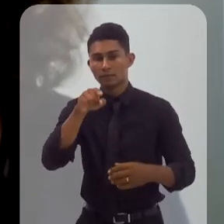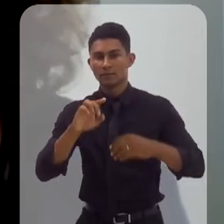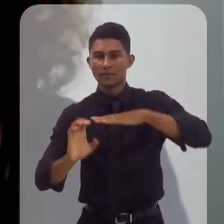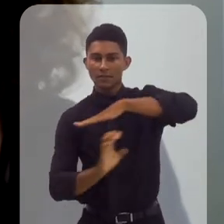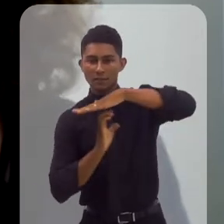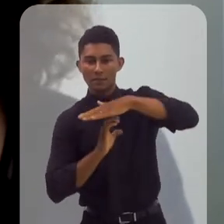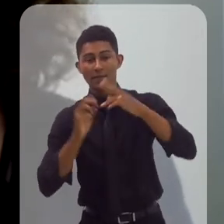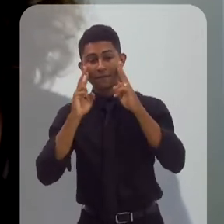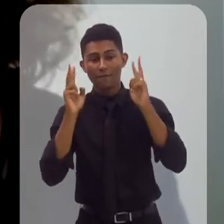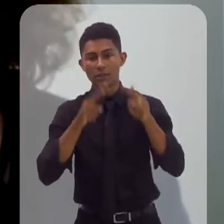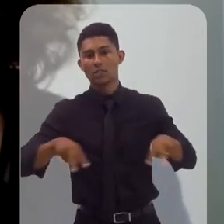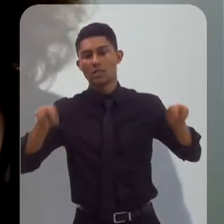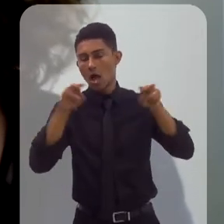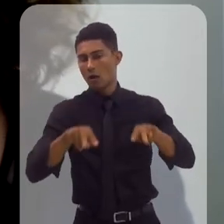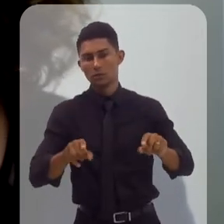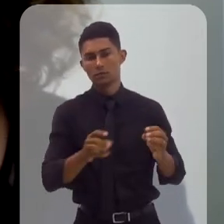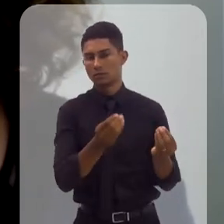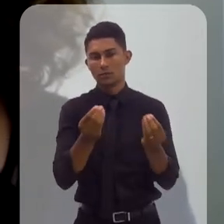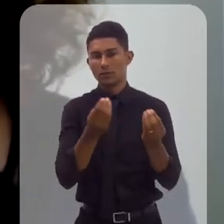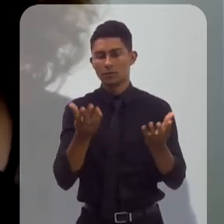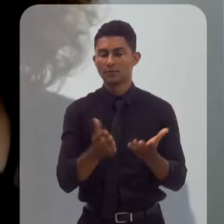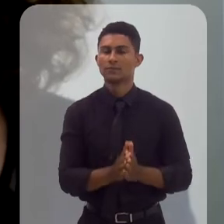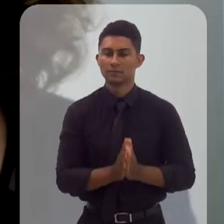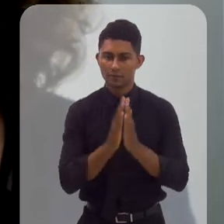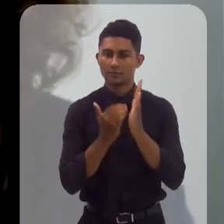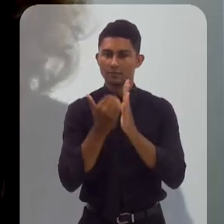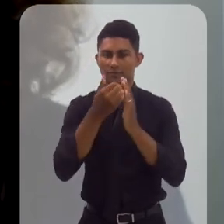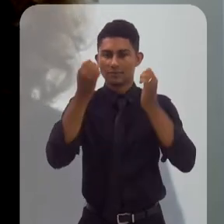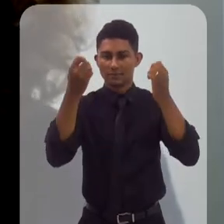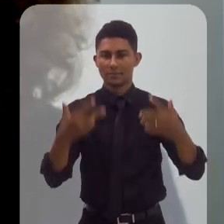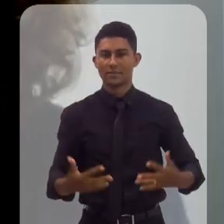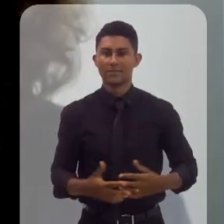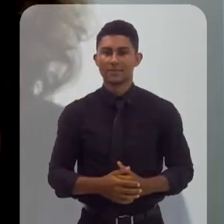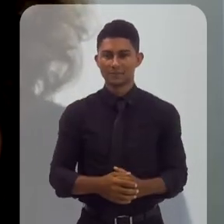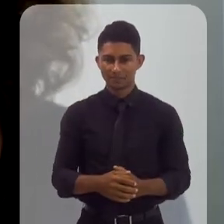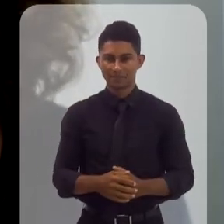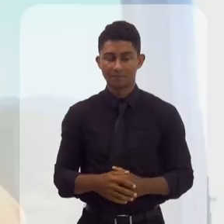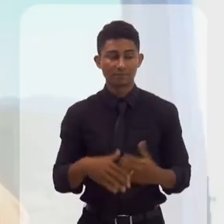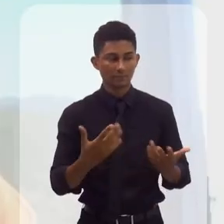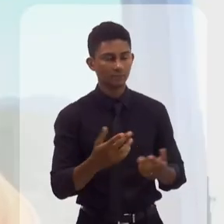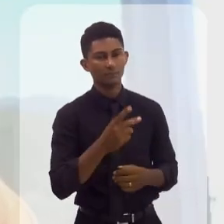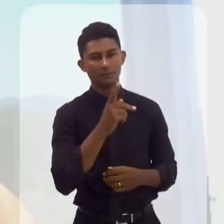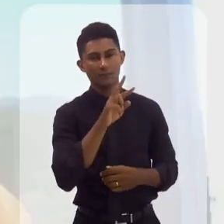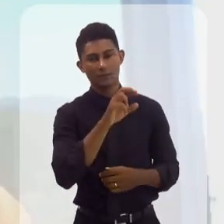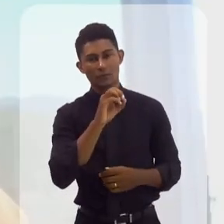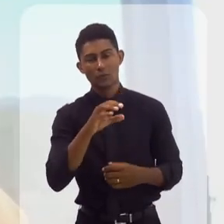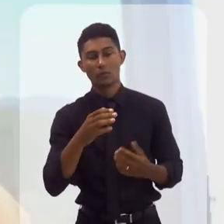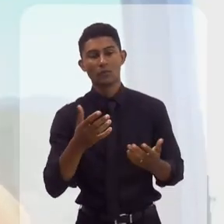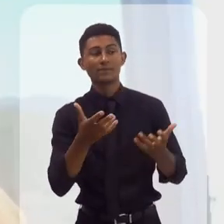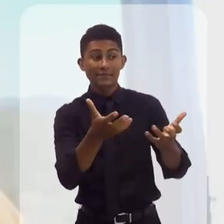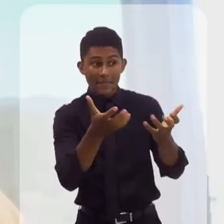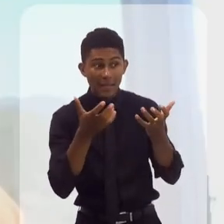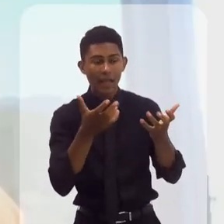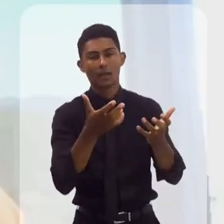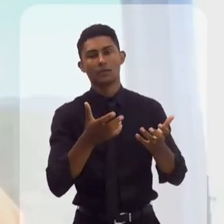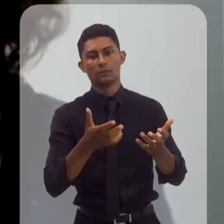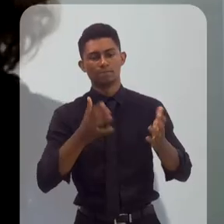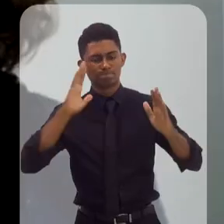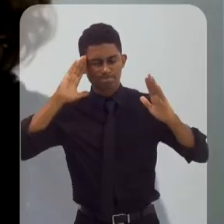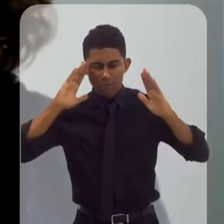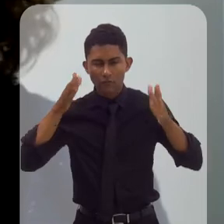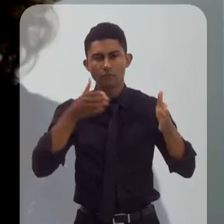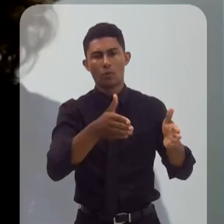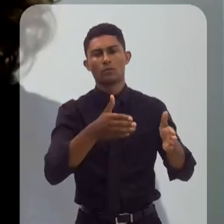visão da Prumo em relação a essa questão das eóricas offshore. A Prumo quer ser um player relevante